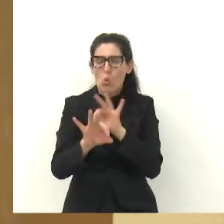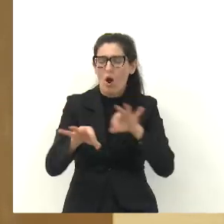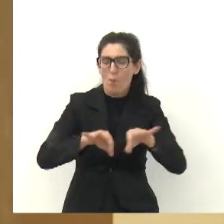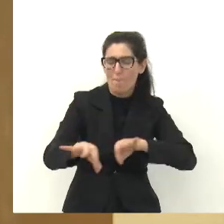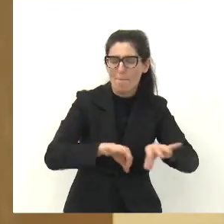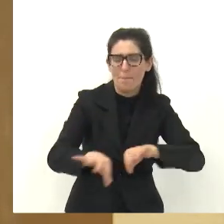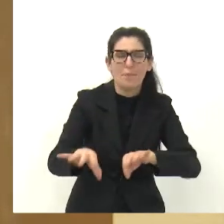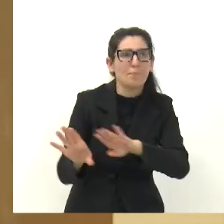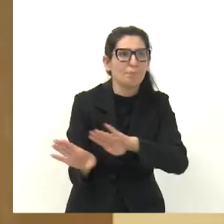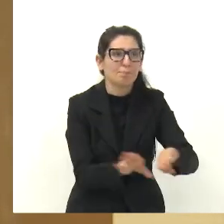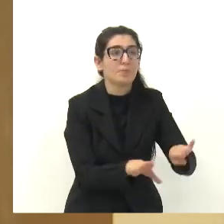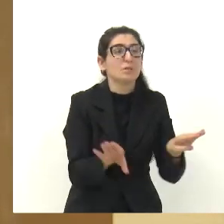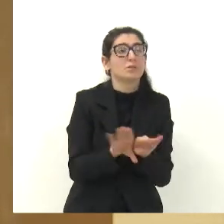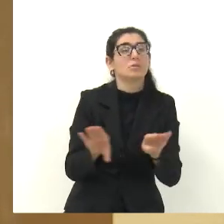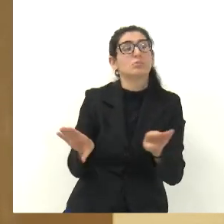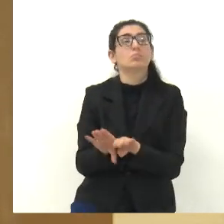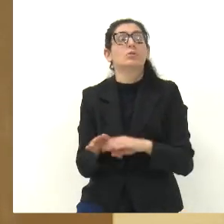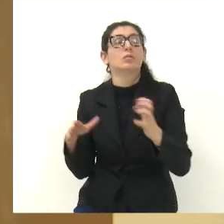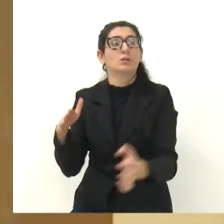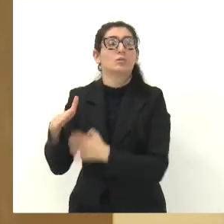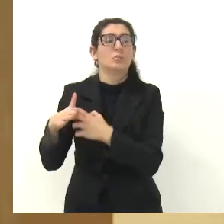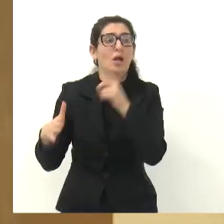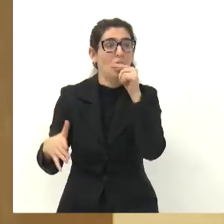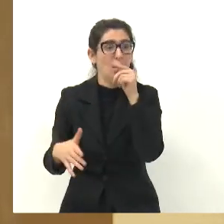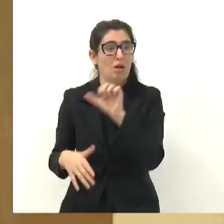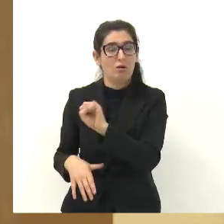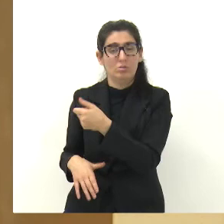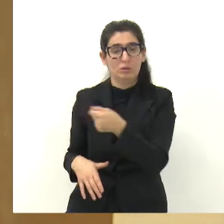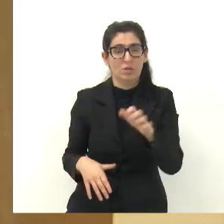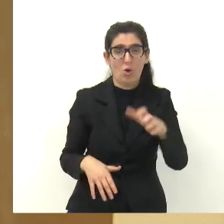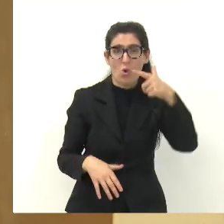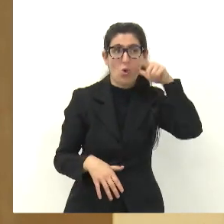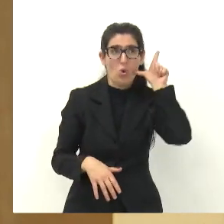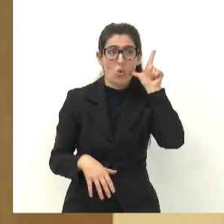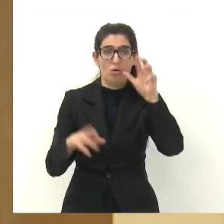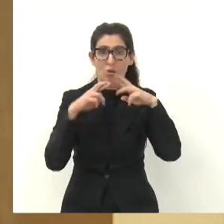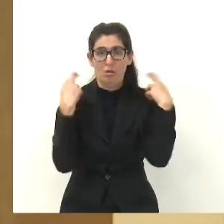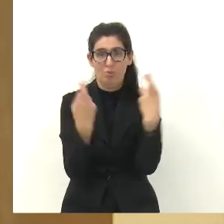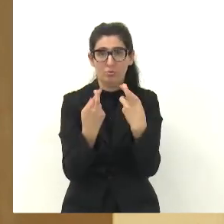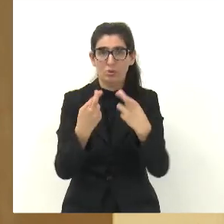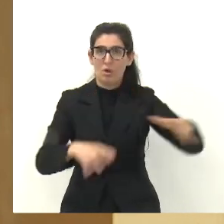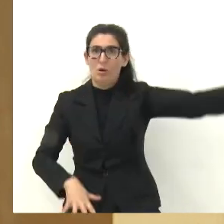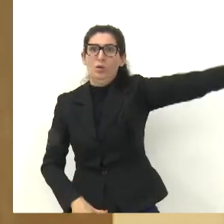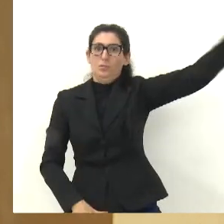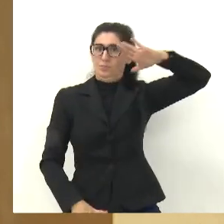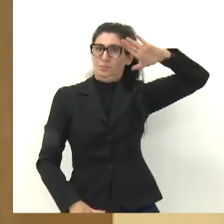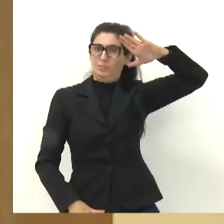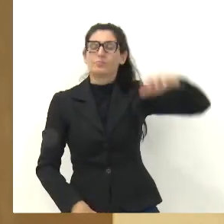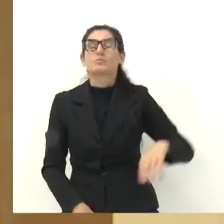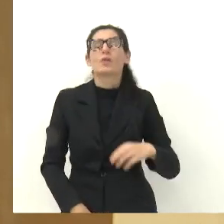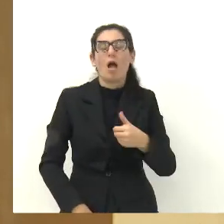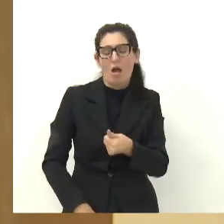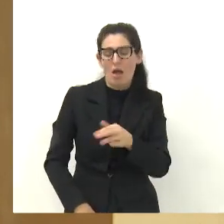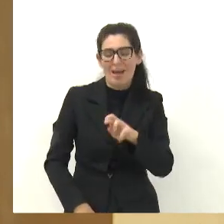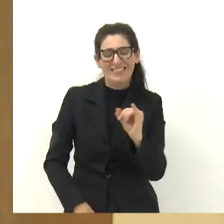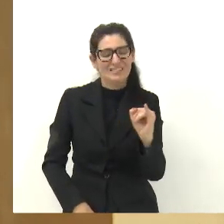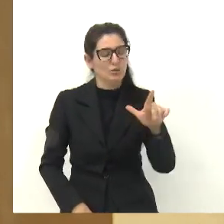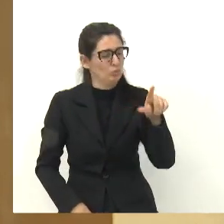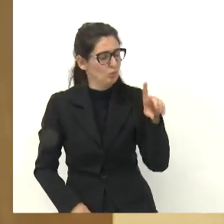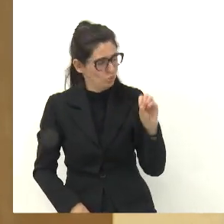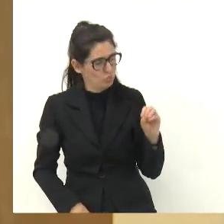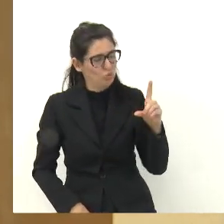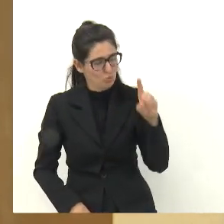E também falar do SAAI, onde nós estivemos numa reunião ontem, lá no Tiro de Guerra, estava o vereador Arildo, o presidente dessa casa, a Arme de